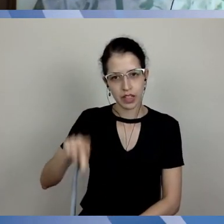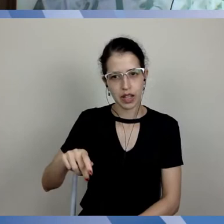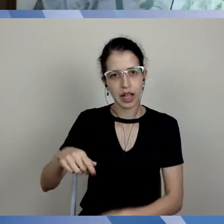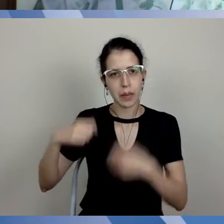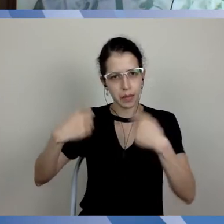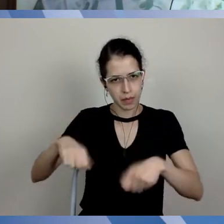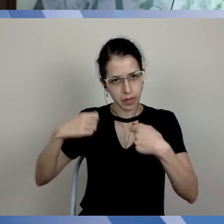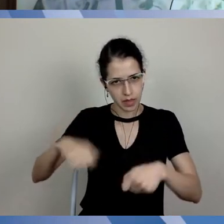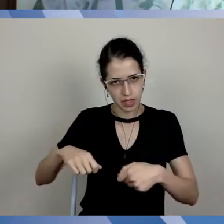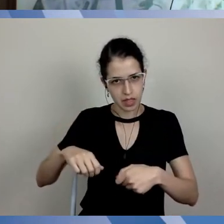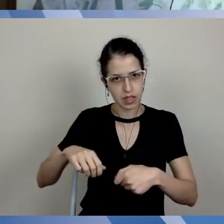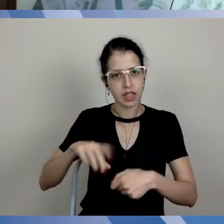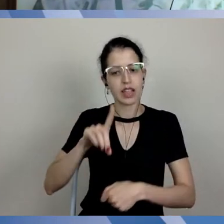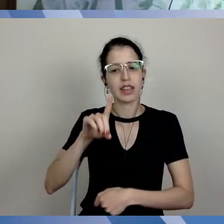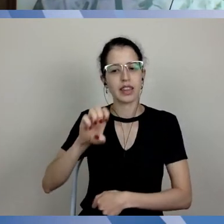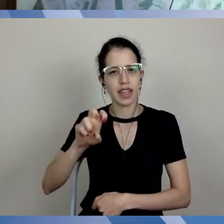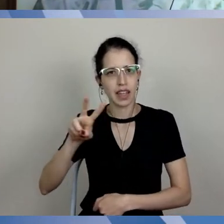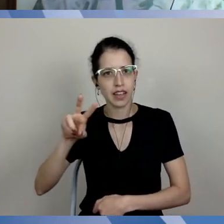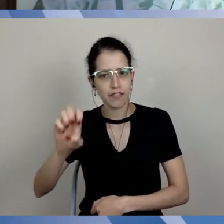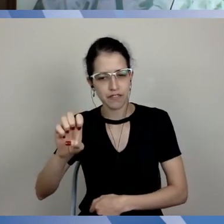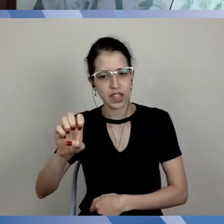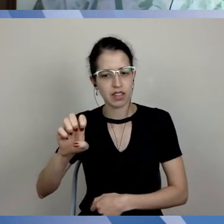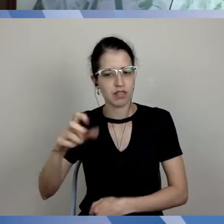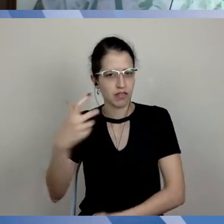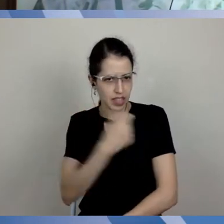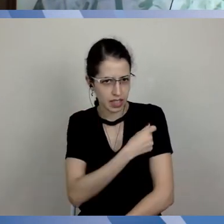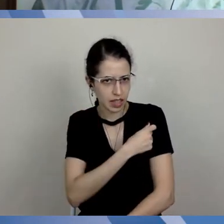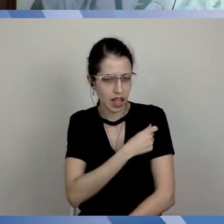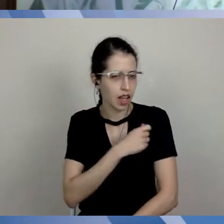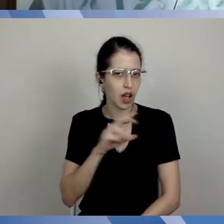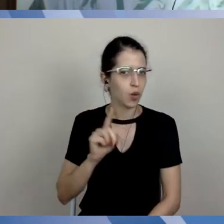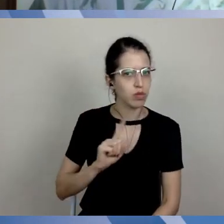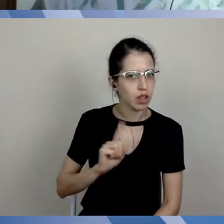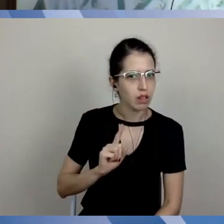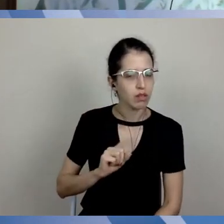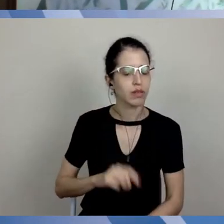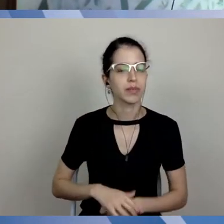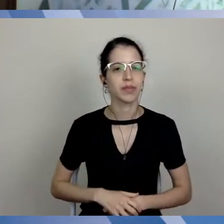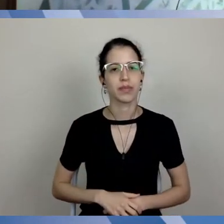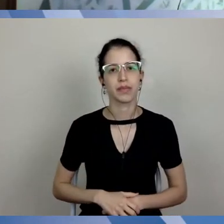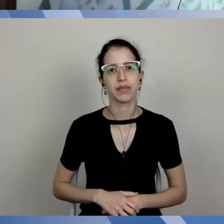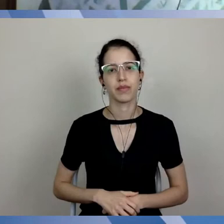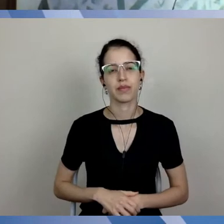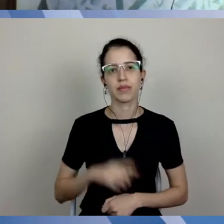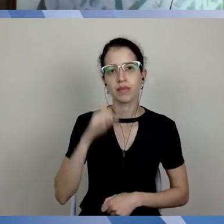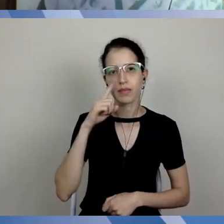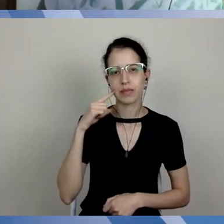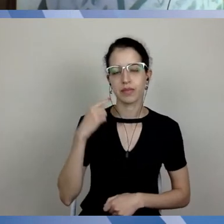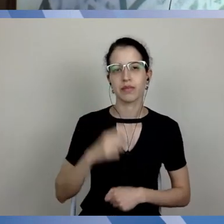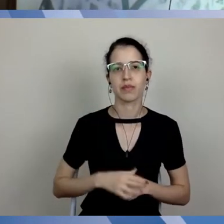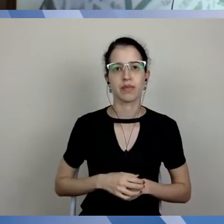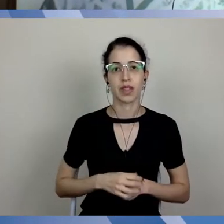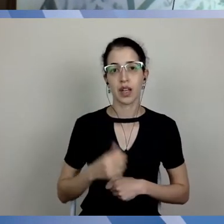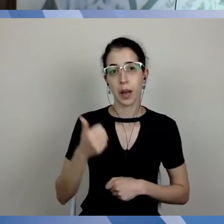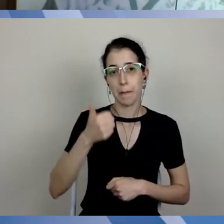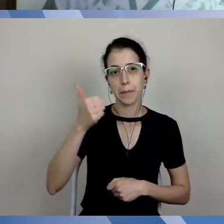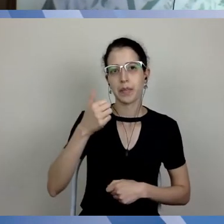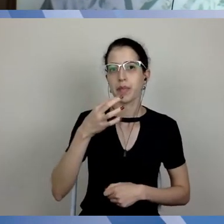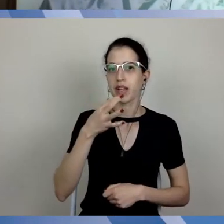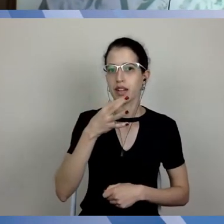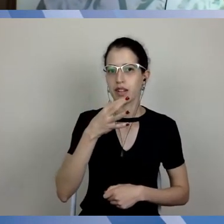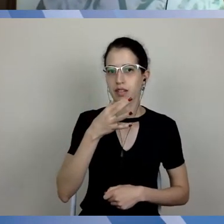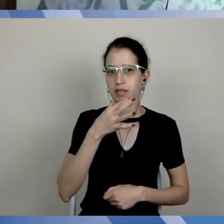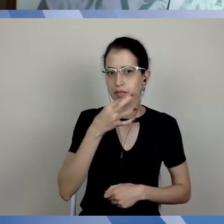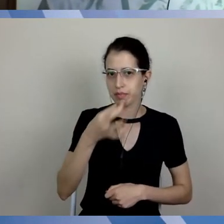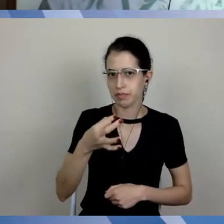essas que já poderiam se vacinar, se devem ou não se vacinar. A primeira sugestão que a gente apresenta é que todas as